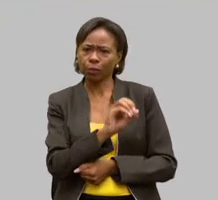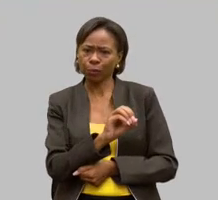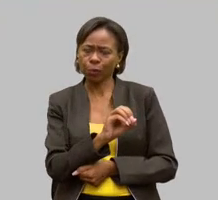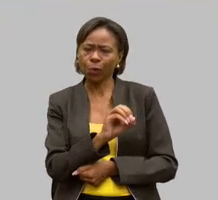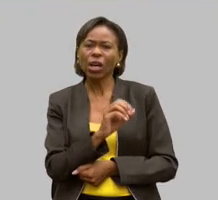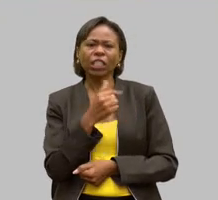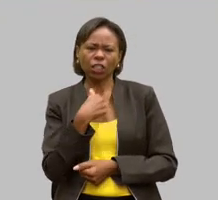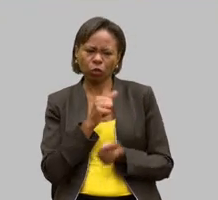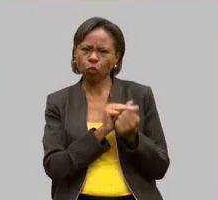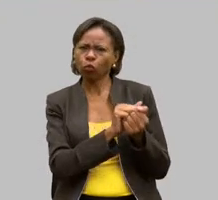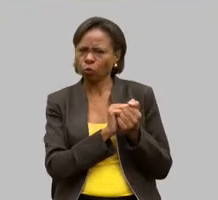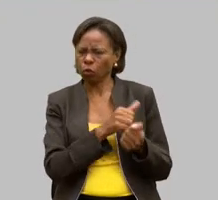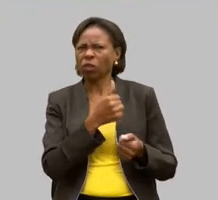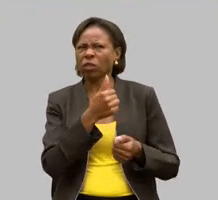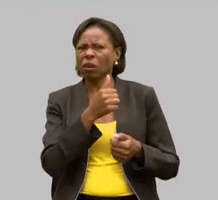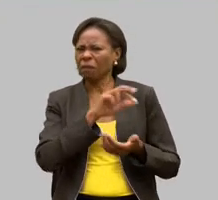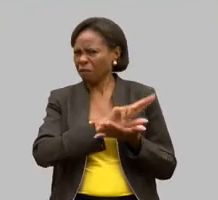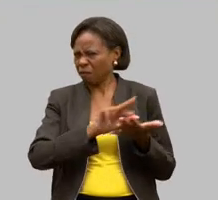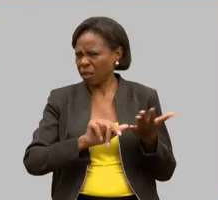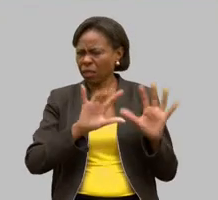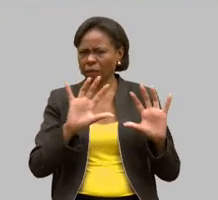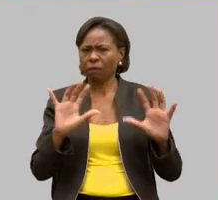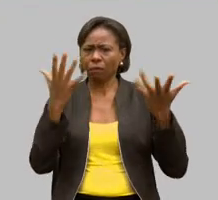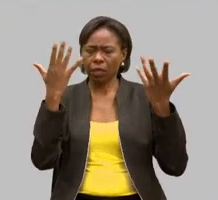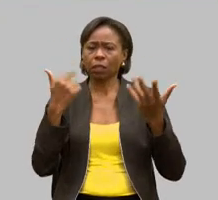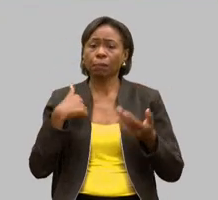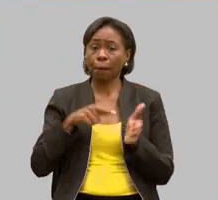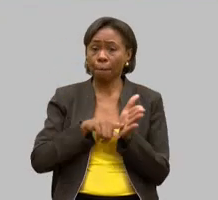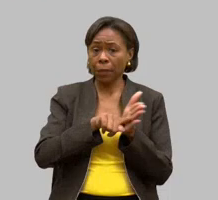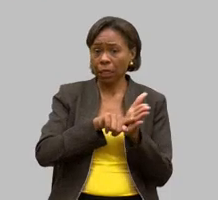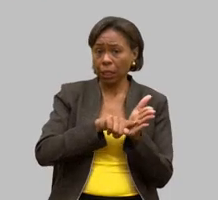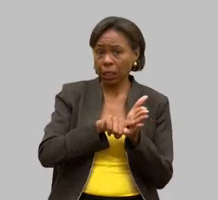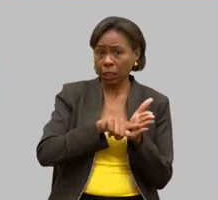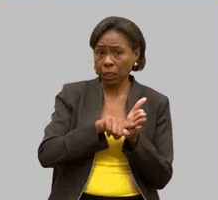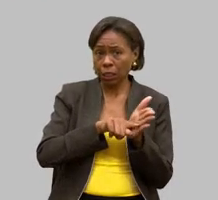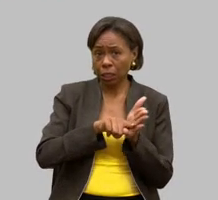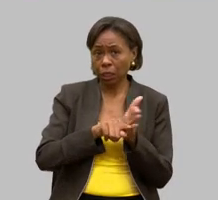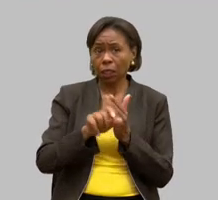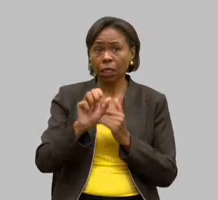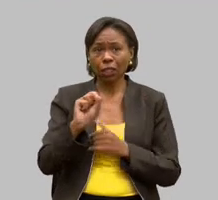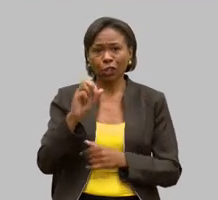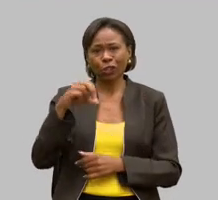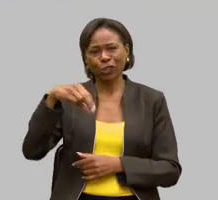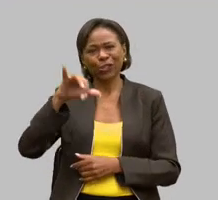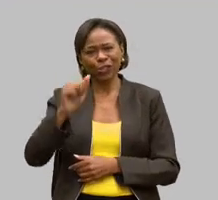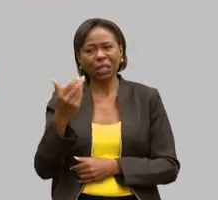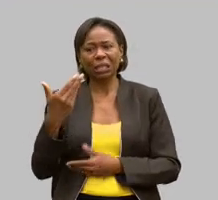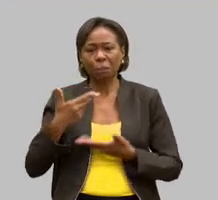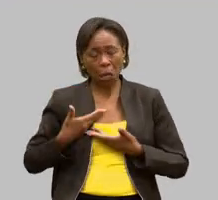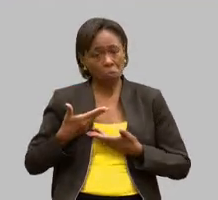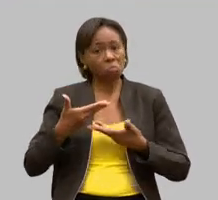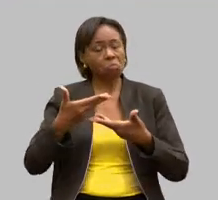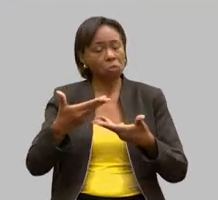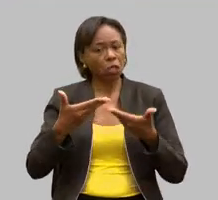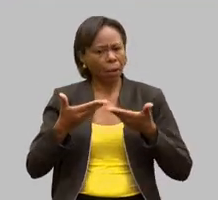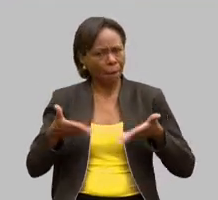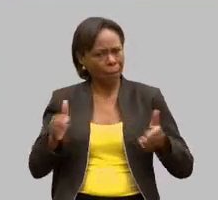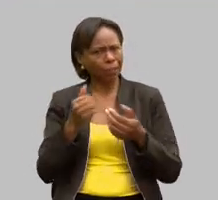foi onde eu fiz a minha pesquisa a Sônia Mello me recebeu de braços abertos tive muito tempo